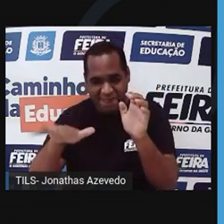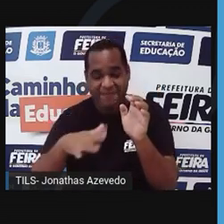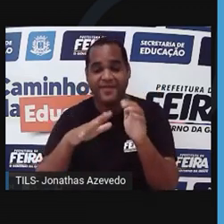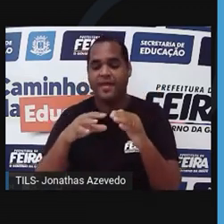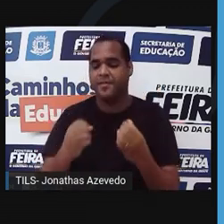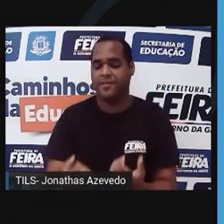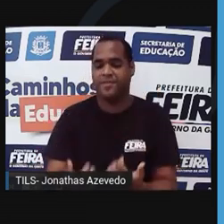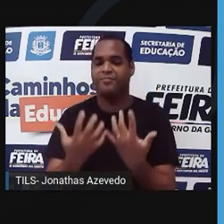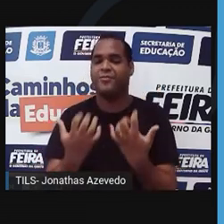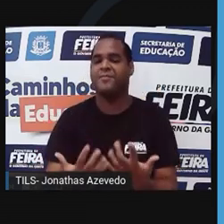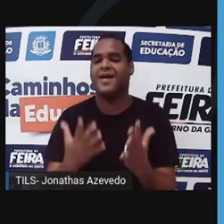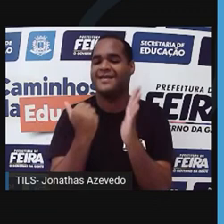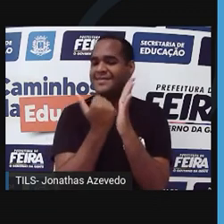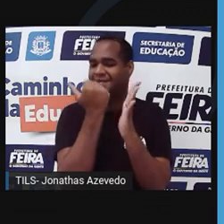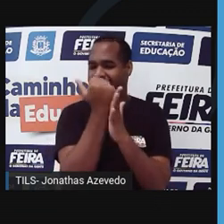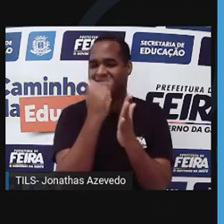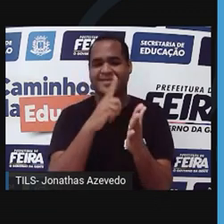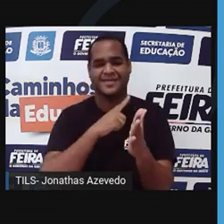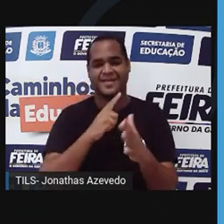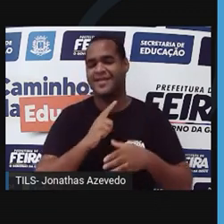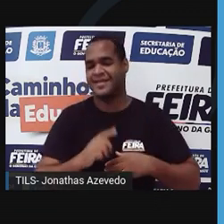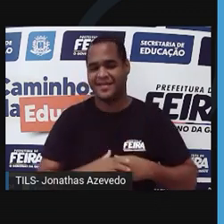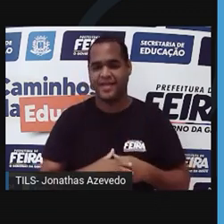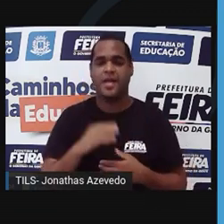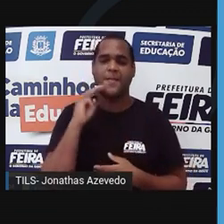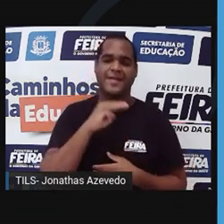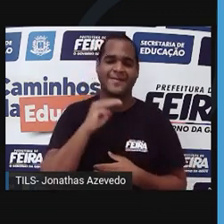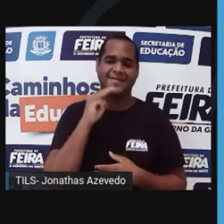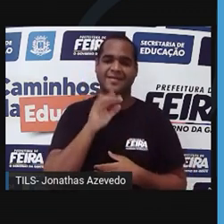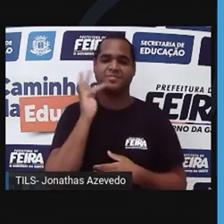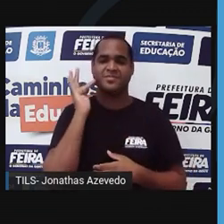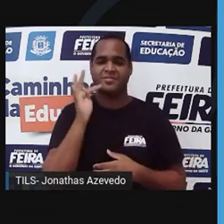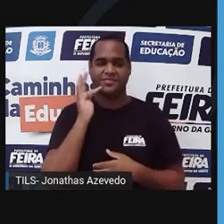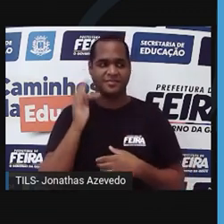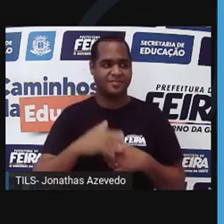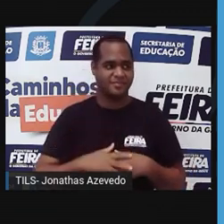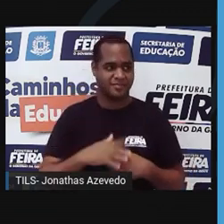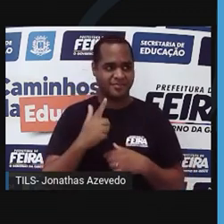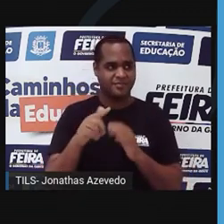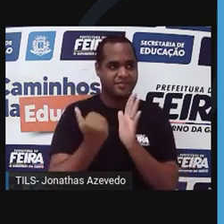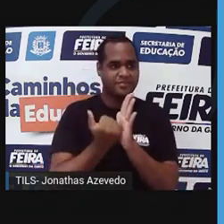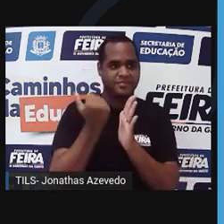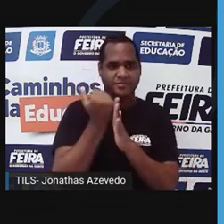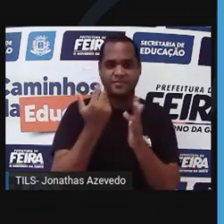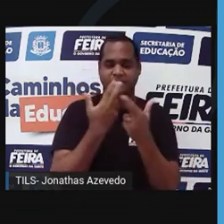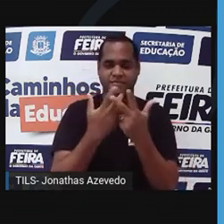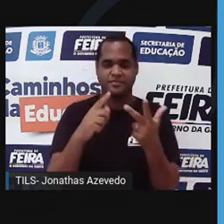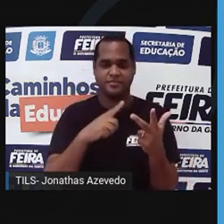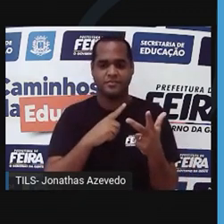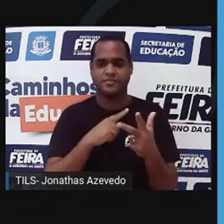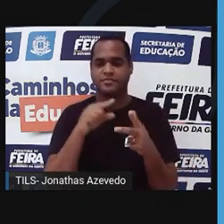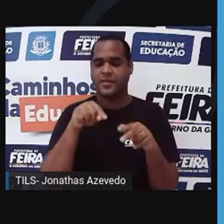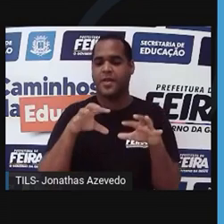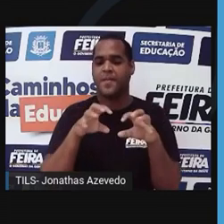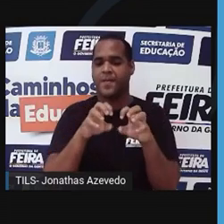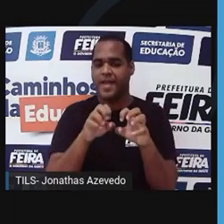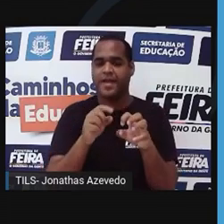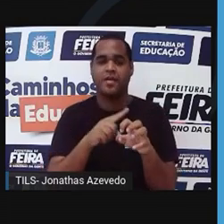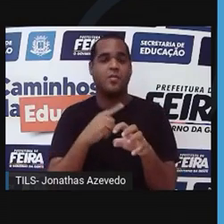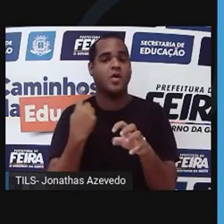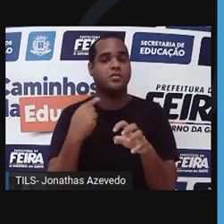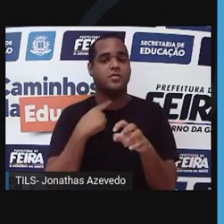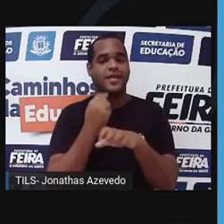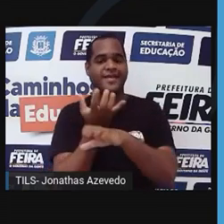formar mais gametófitos masculinos e femininos. Depois disso, o esporófito seca e morre. Se você encontrar